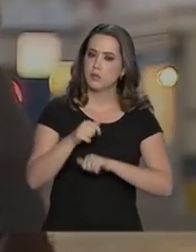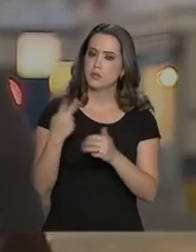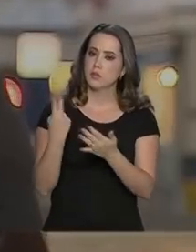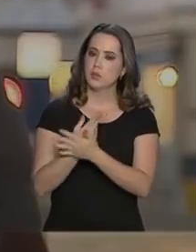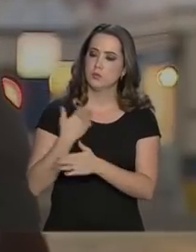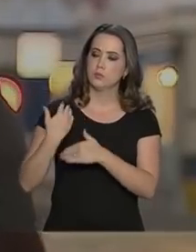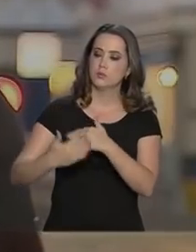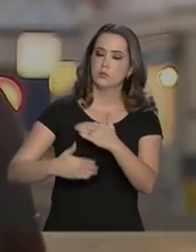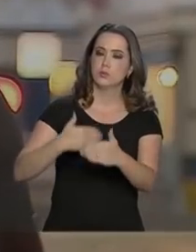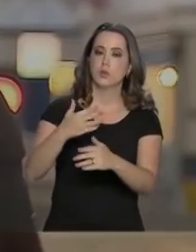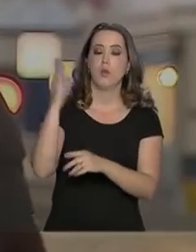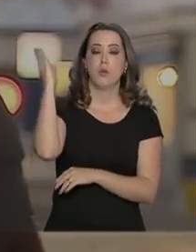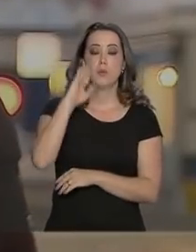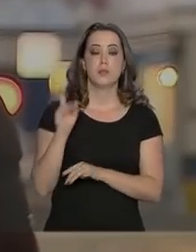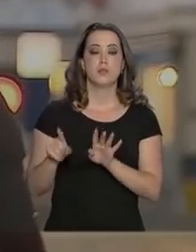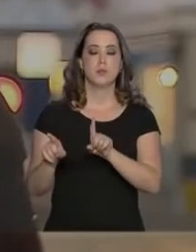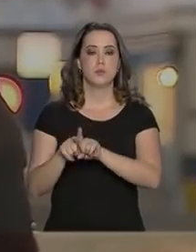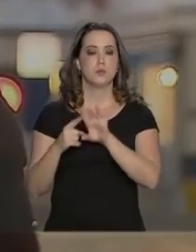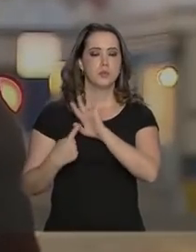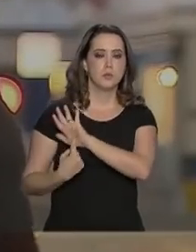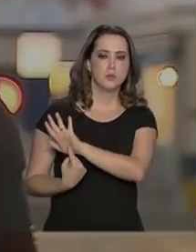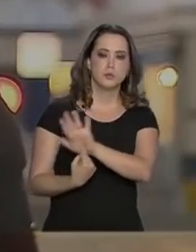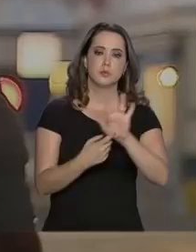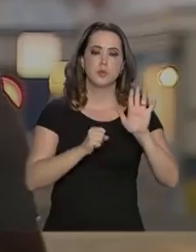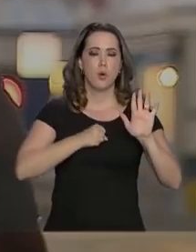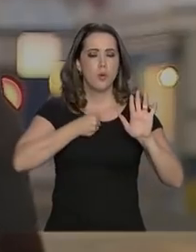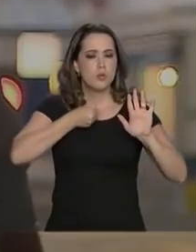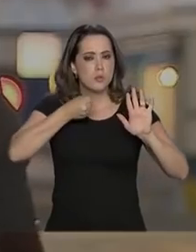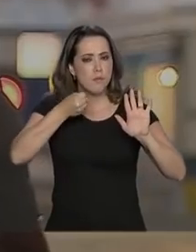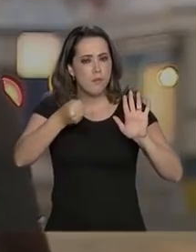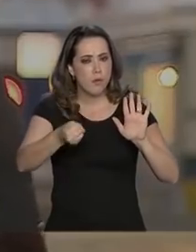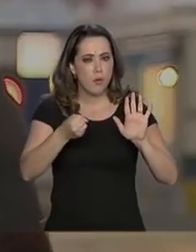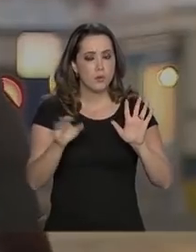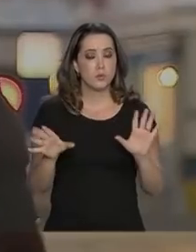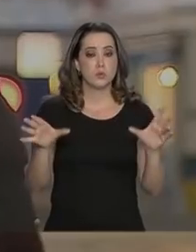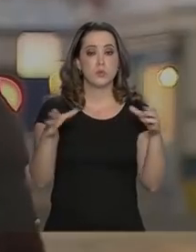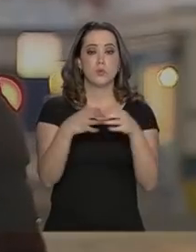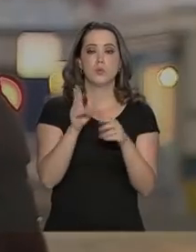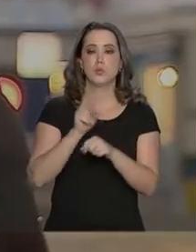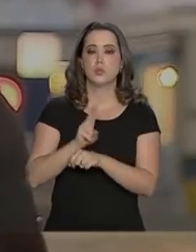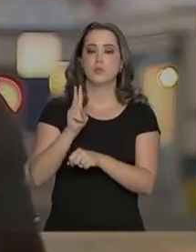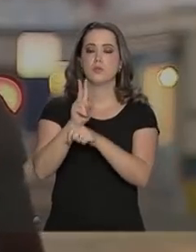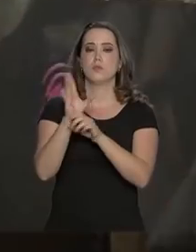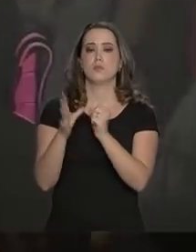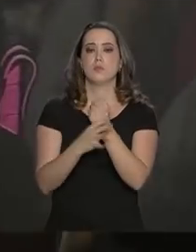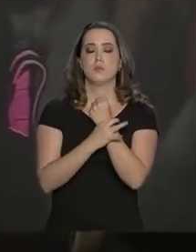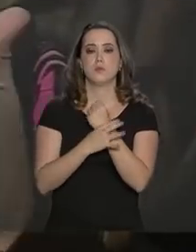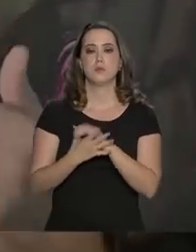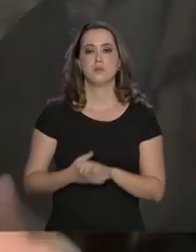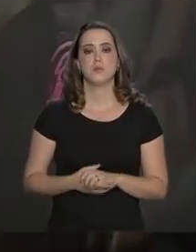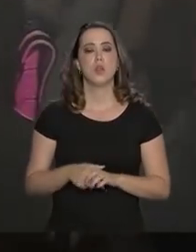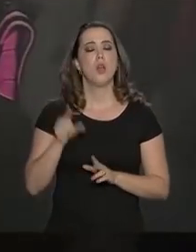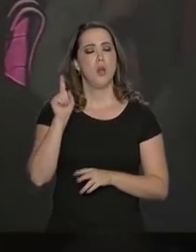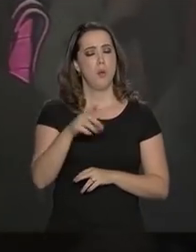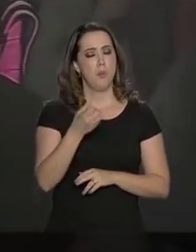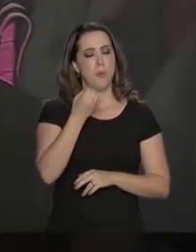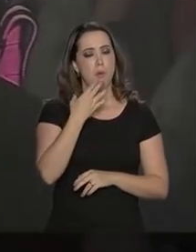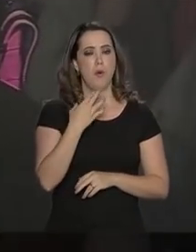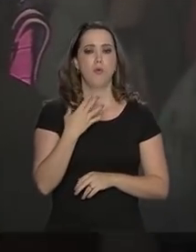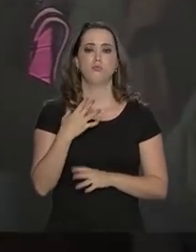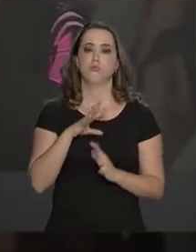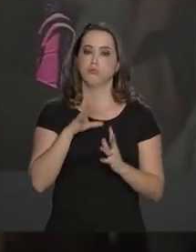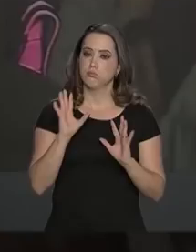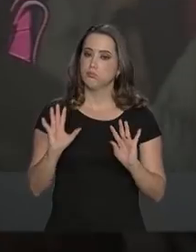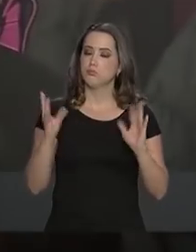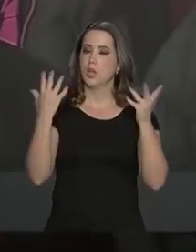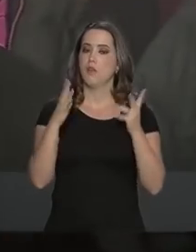implementando, o Brasil mostrou também o esforço na área de defesa e segurança pública. Foi um bom evento, um evento internacional, é